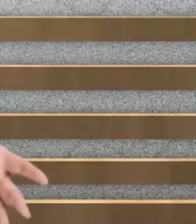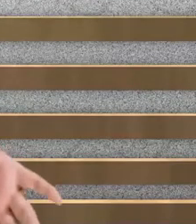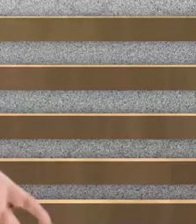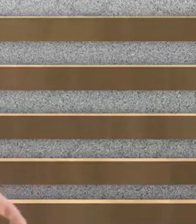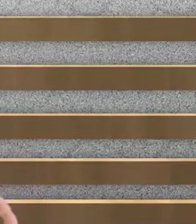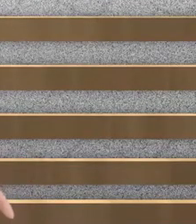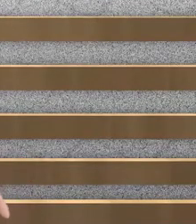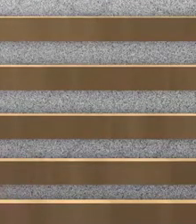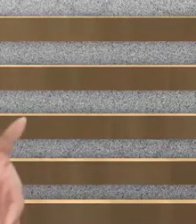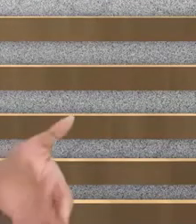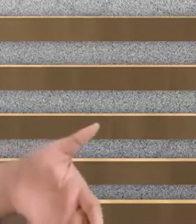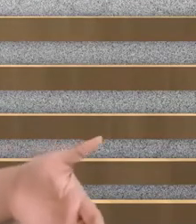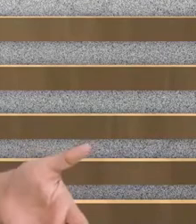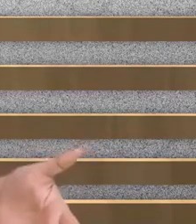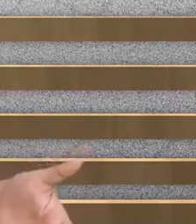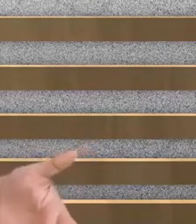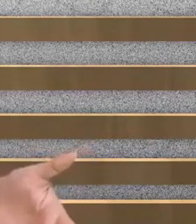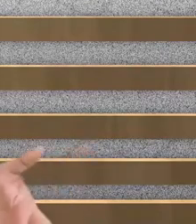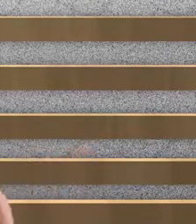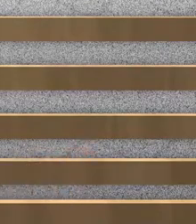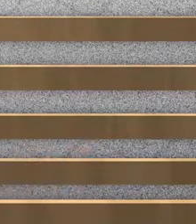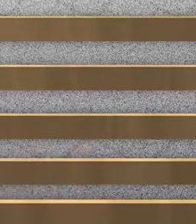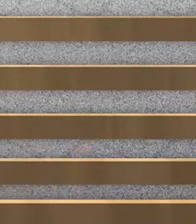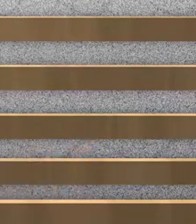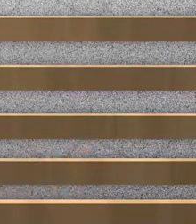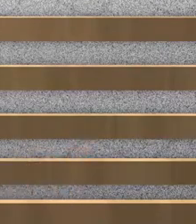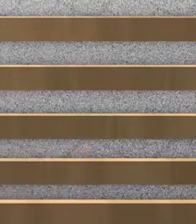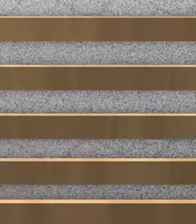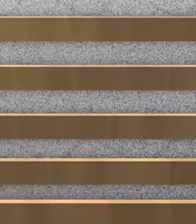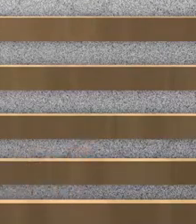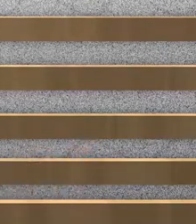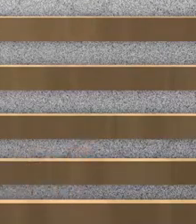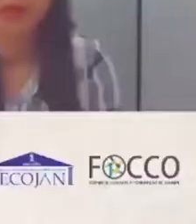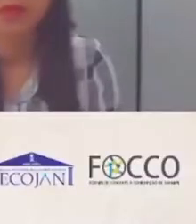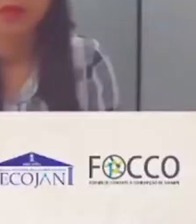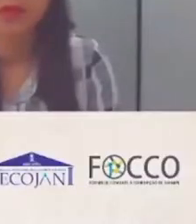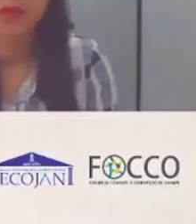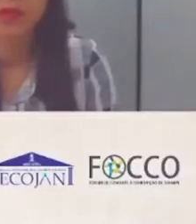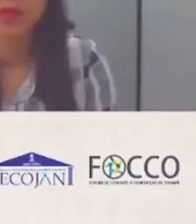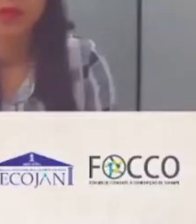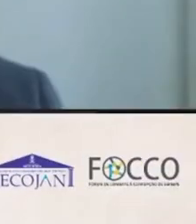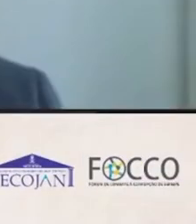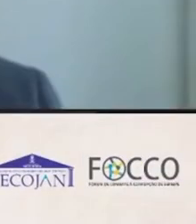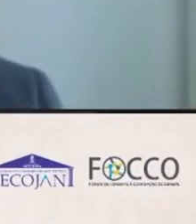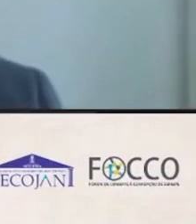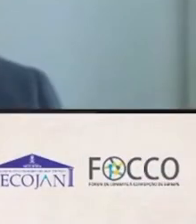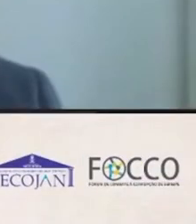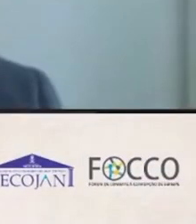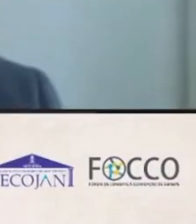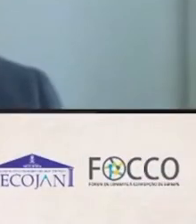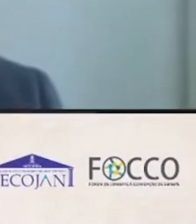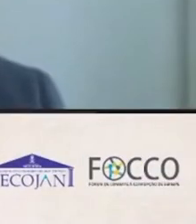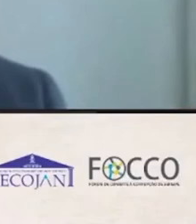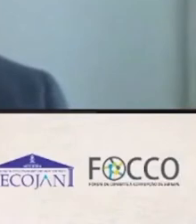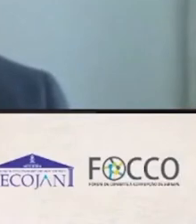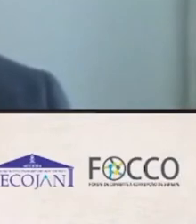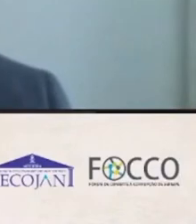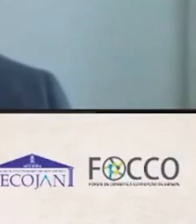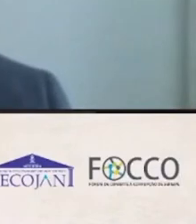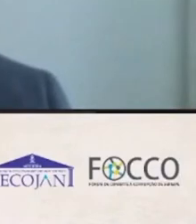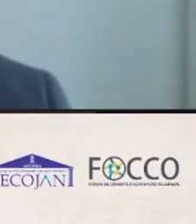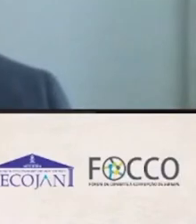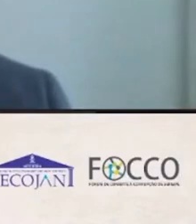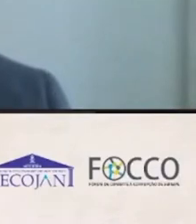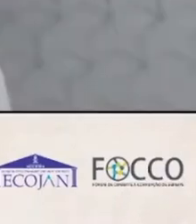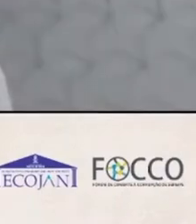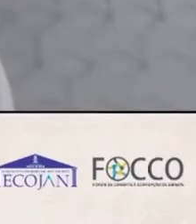Tribunal de Contas participa do lançamento do Programa Nacional de Prevenção à Corrupção. O evento online foi promovido pelo Fórum de Combate à Corrupção de